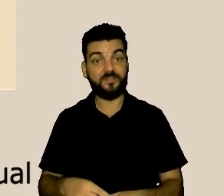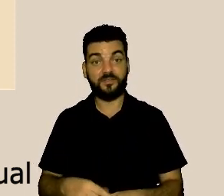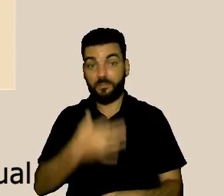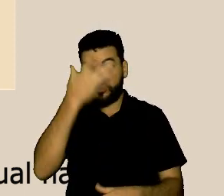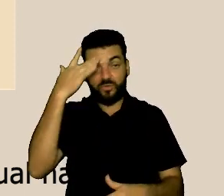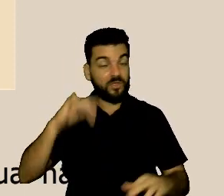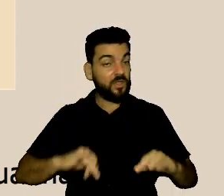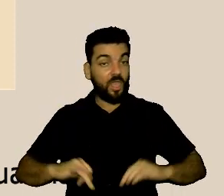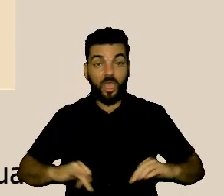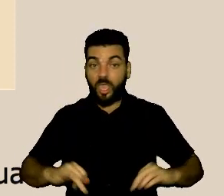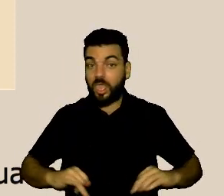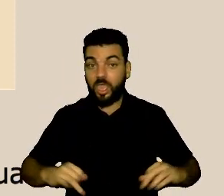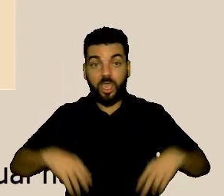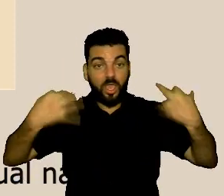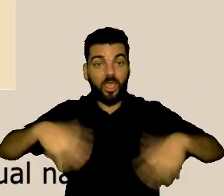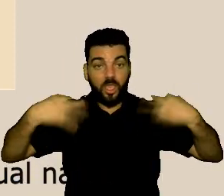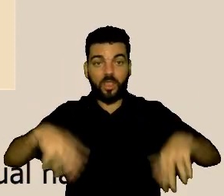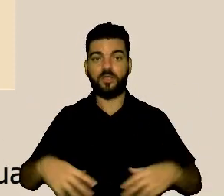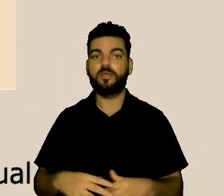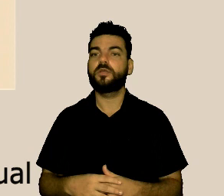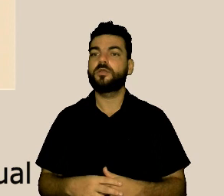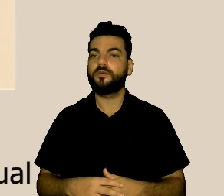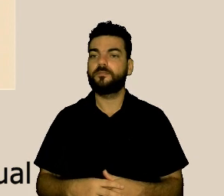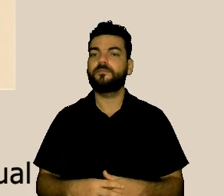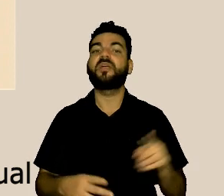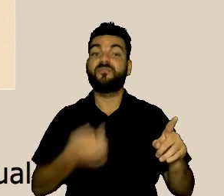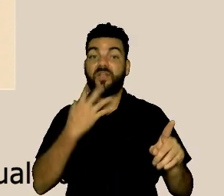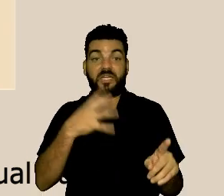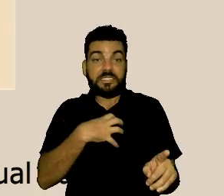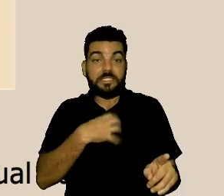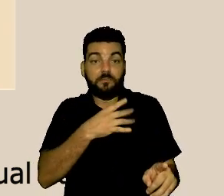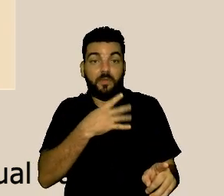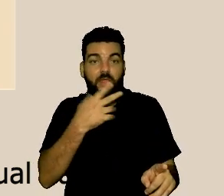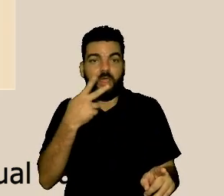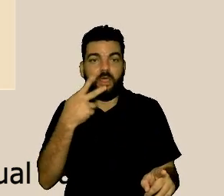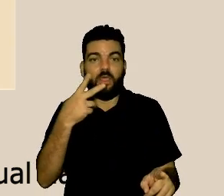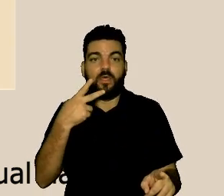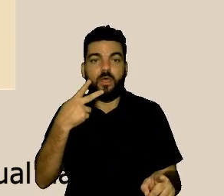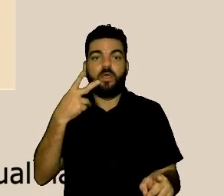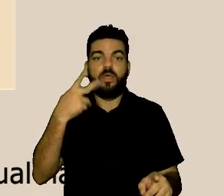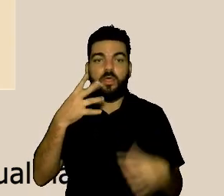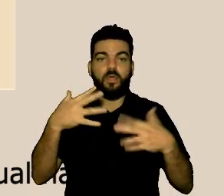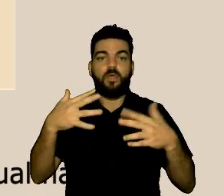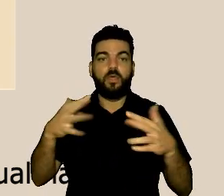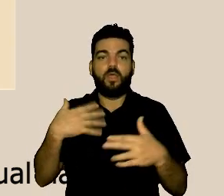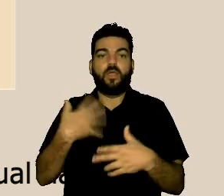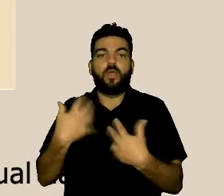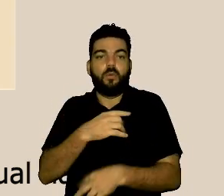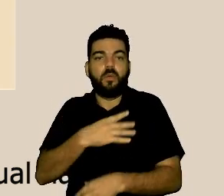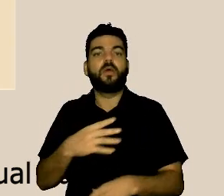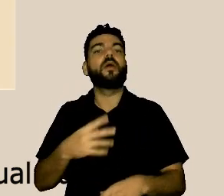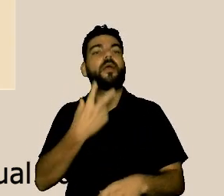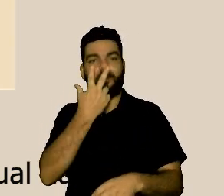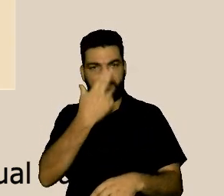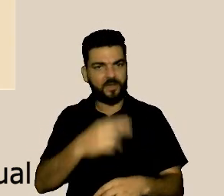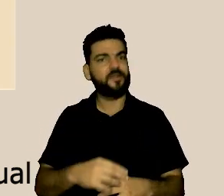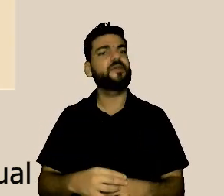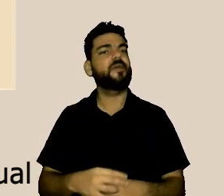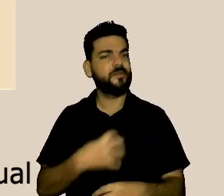porque quando a pessoa fala isso ela fala com medo é praticamente com pavor que ela fala